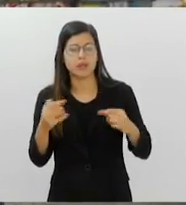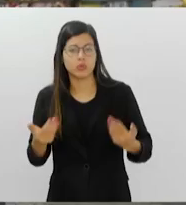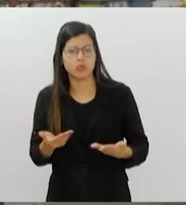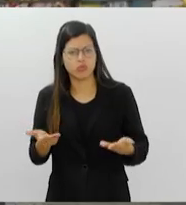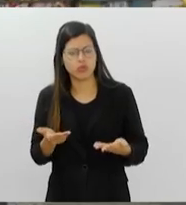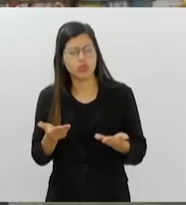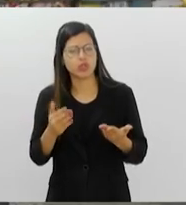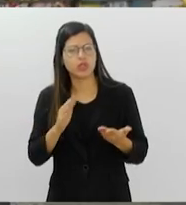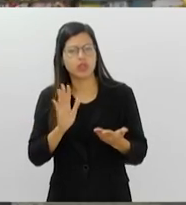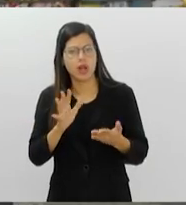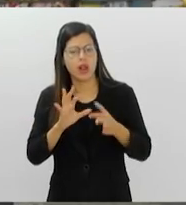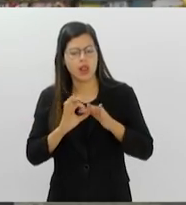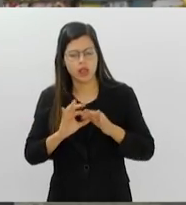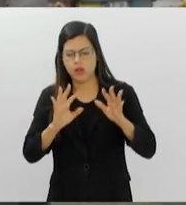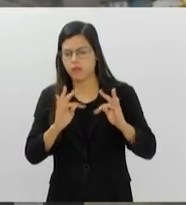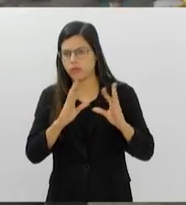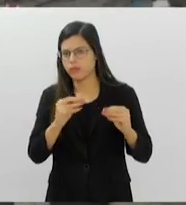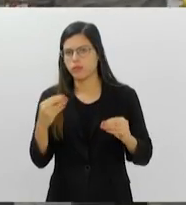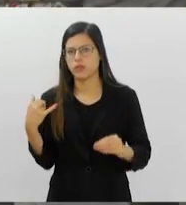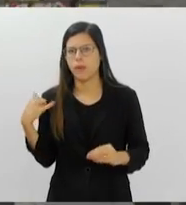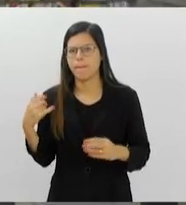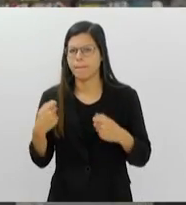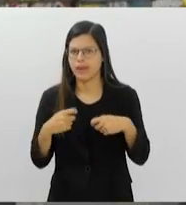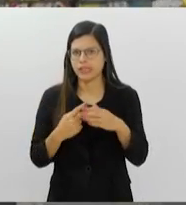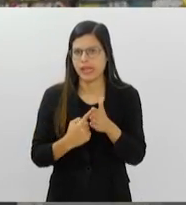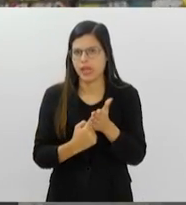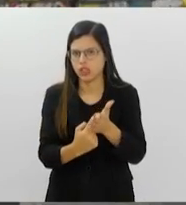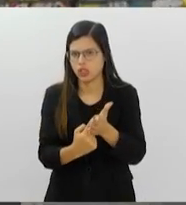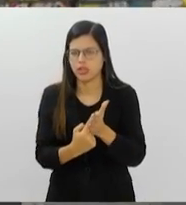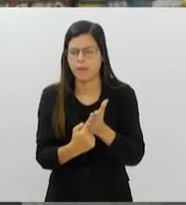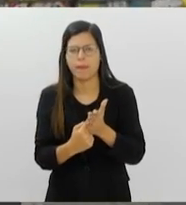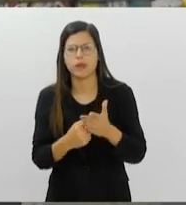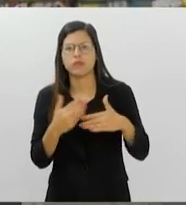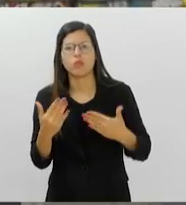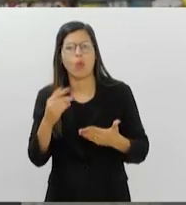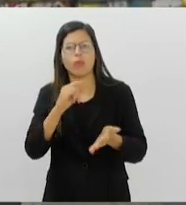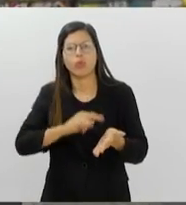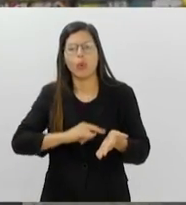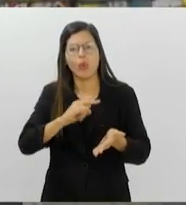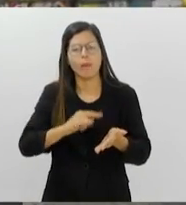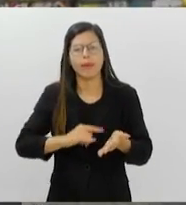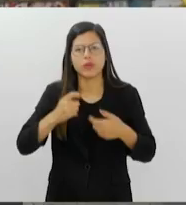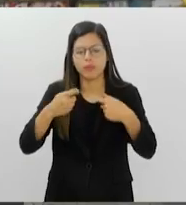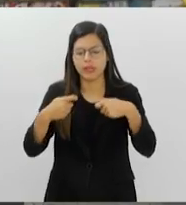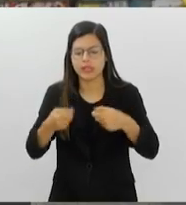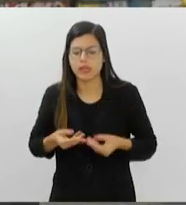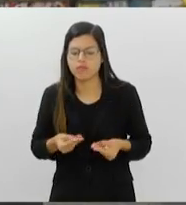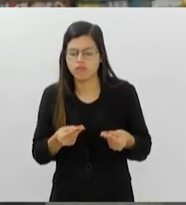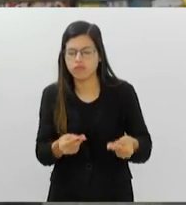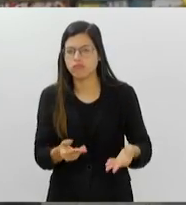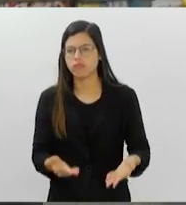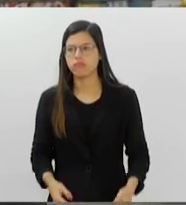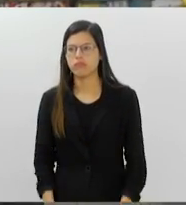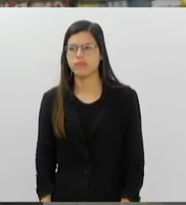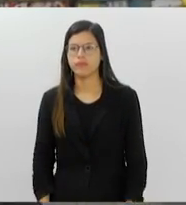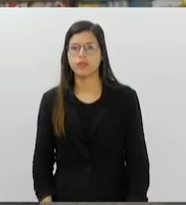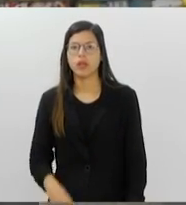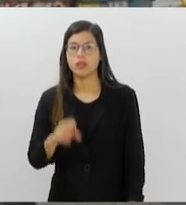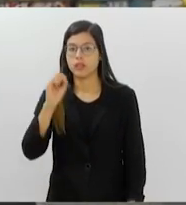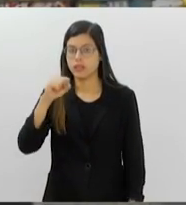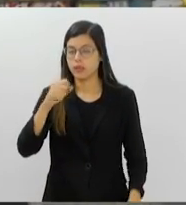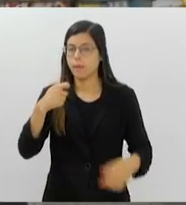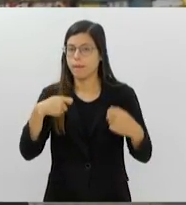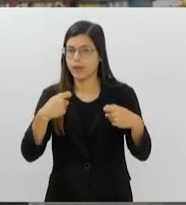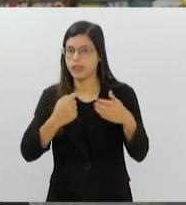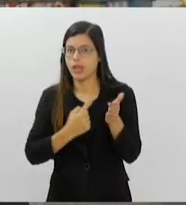Como que faz esse agendamento? É preciso de agendamento? Quais os documentos que são necessários para a emissão dessa nova carteira? É, precisa fazer o agendamento,